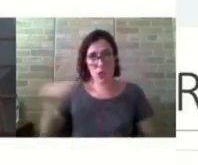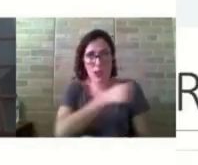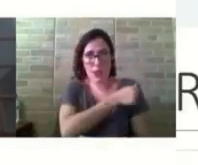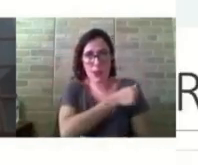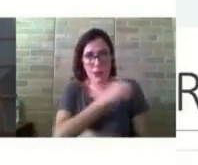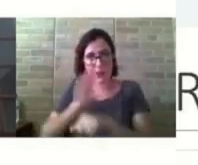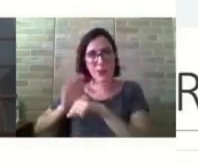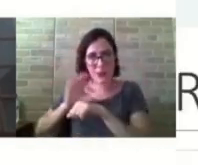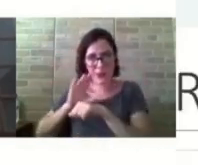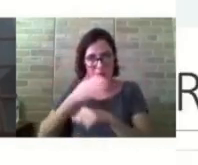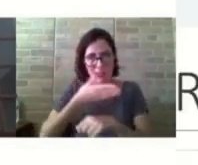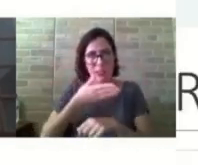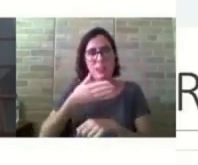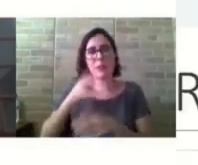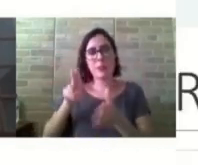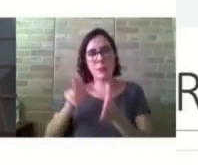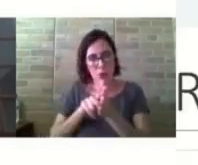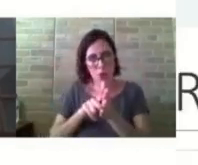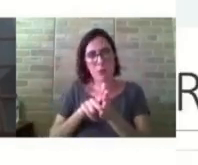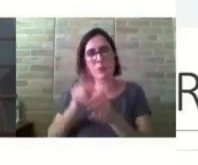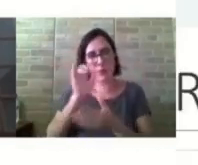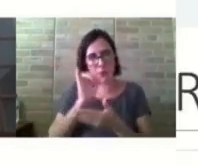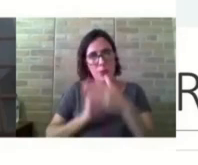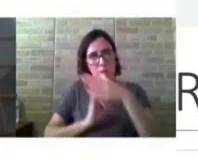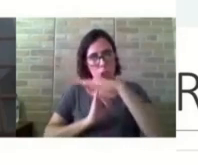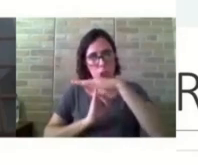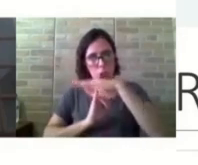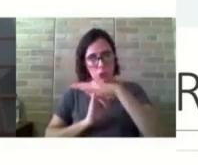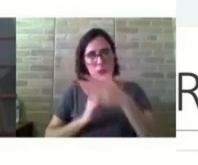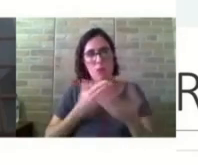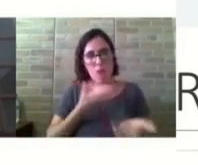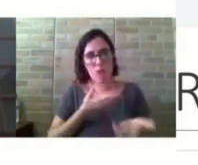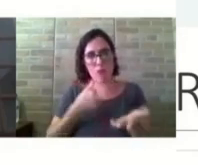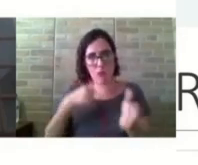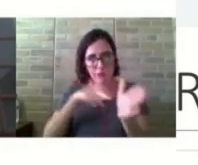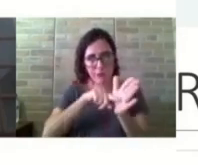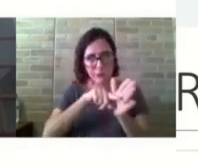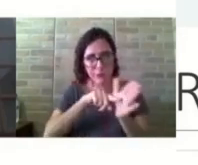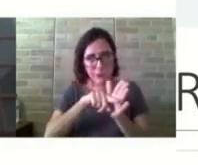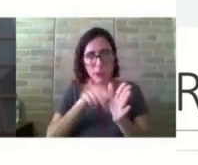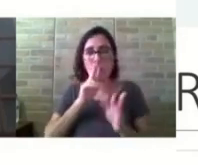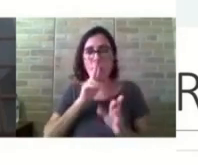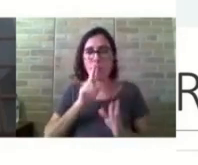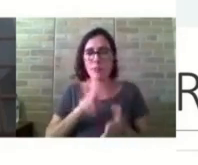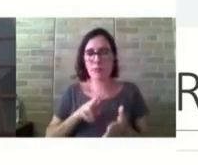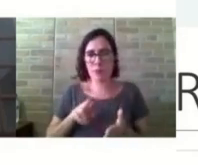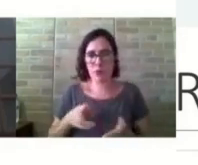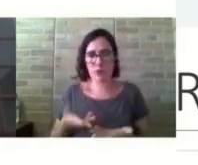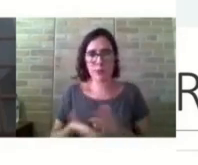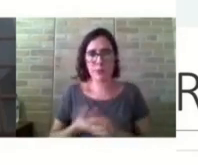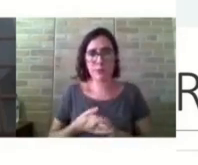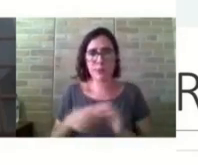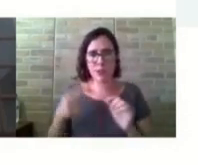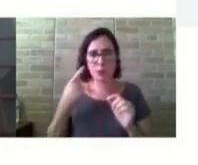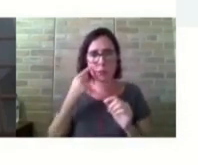Dessa instituição, né? Eu vou ter que aumentar aqui, porque eu não estou conseguindo ver.